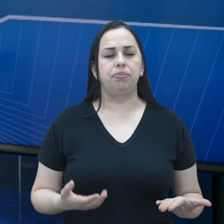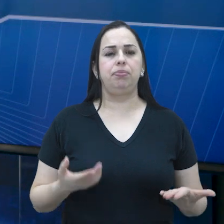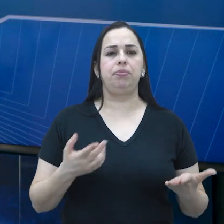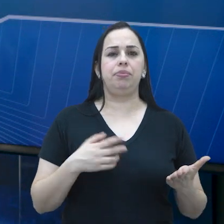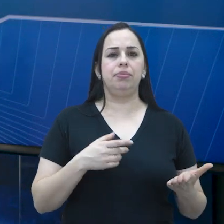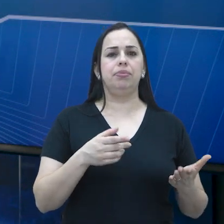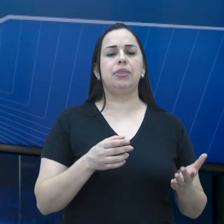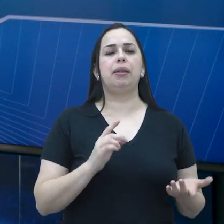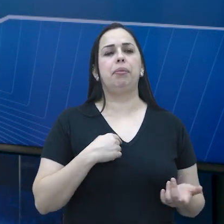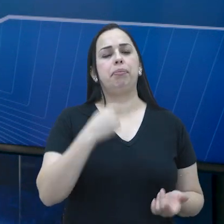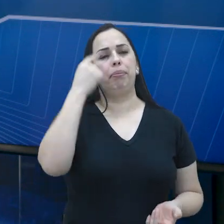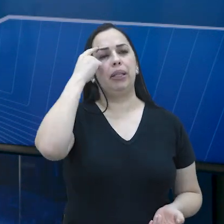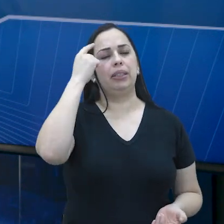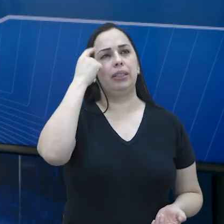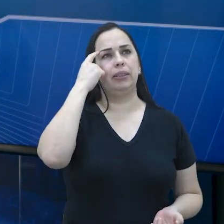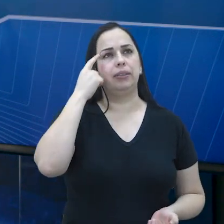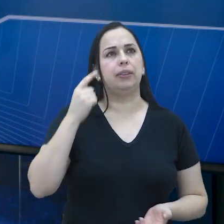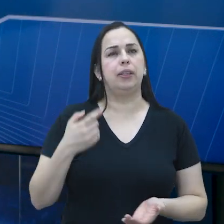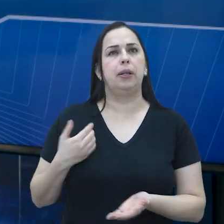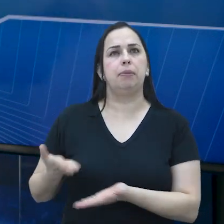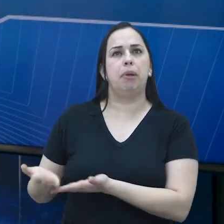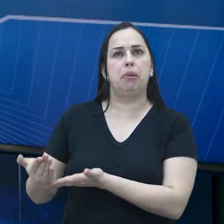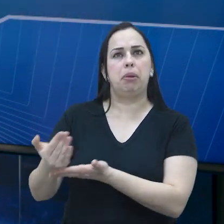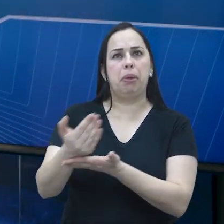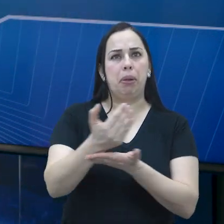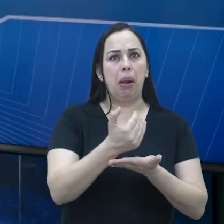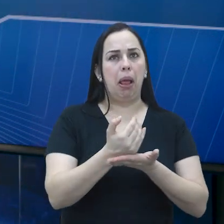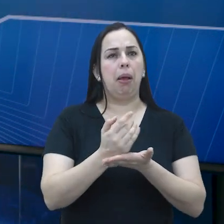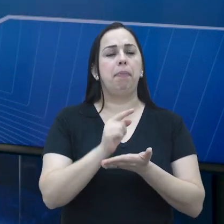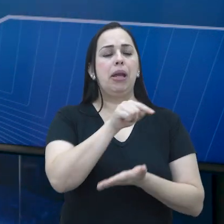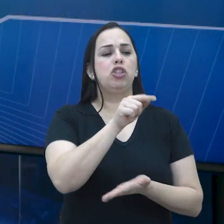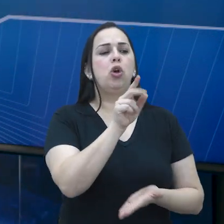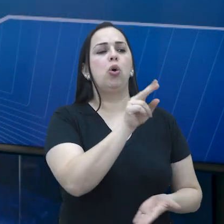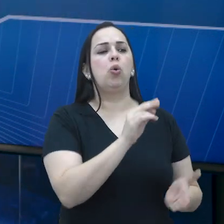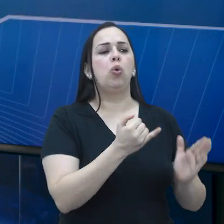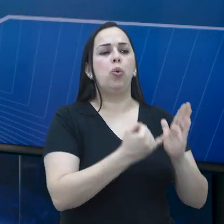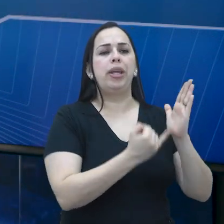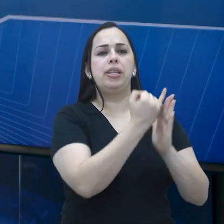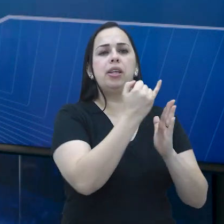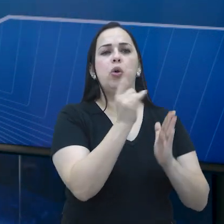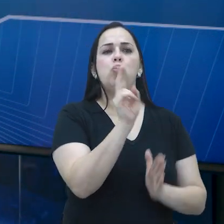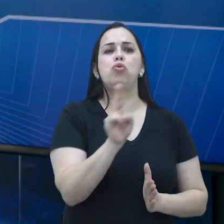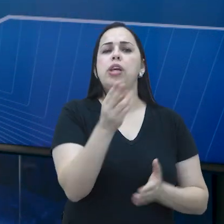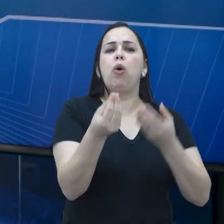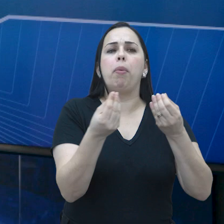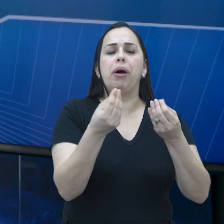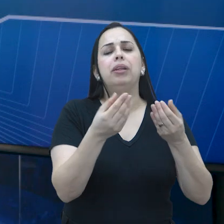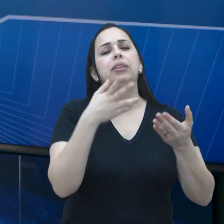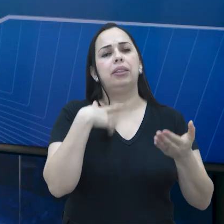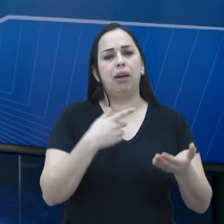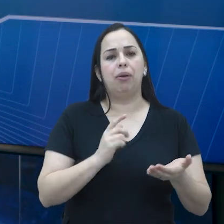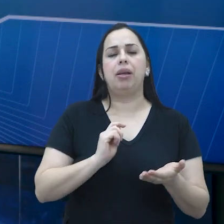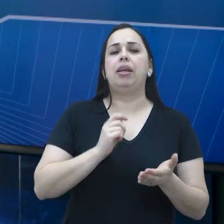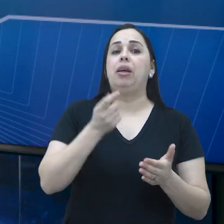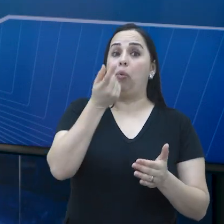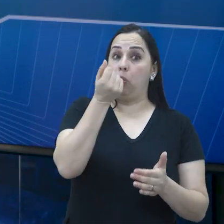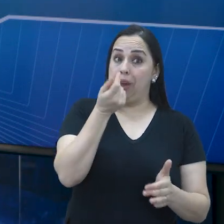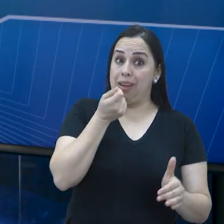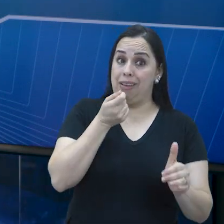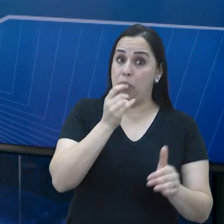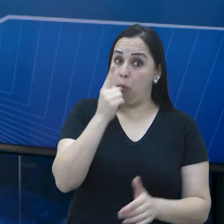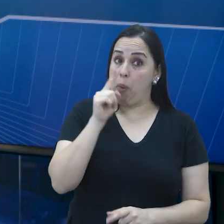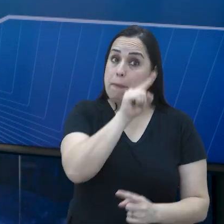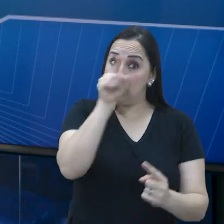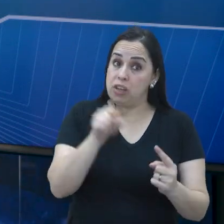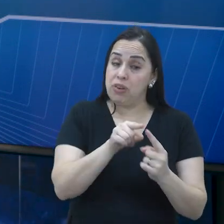retorno para a população, a está sempre pensando na questão da prestação de serviços públicos. Então, se o Estado acaba arrecadando, a ideia e o